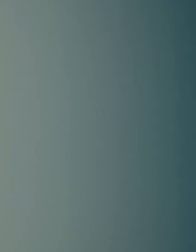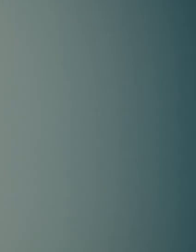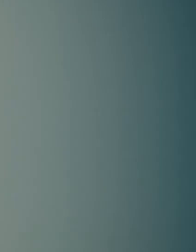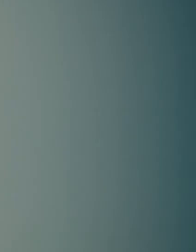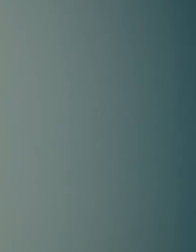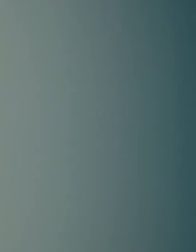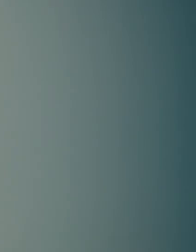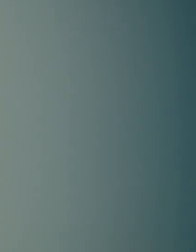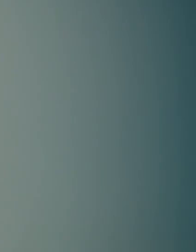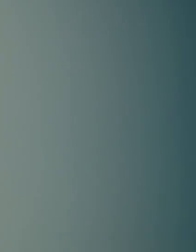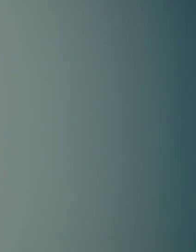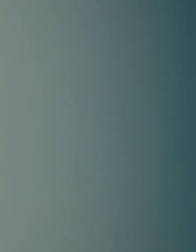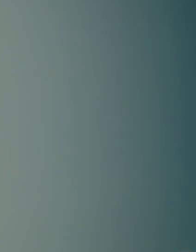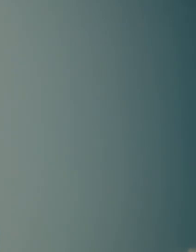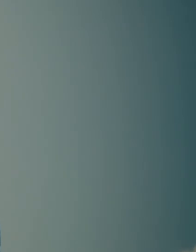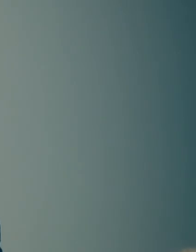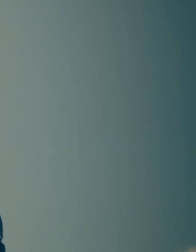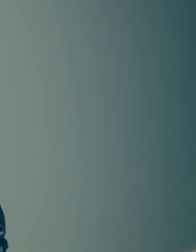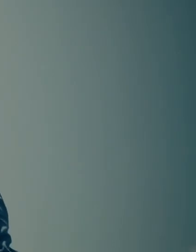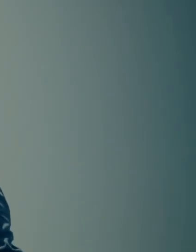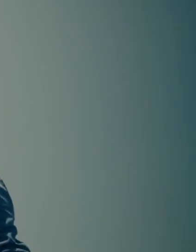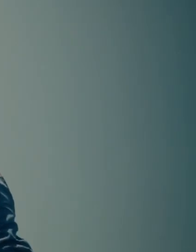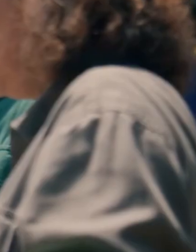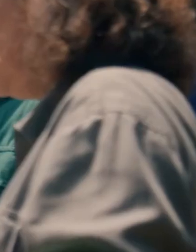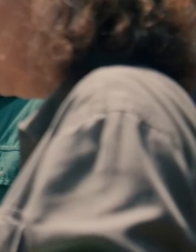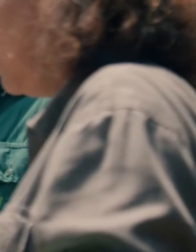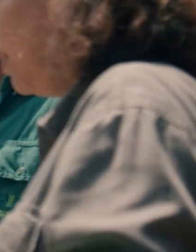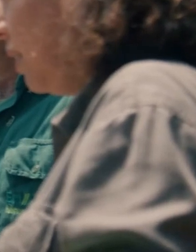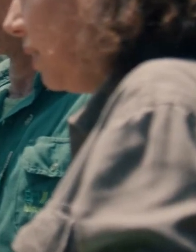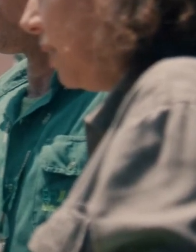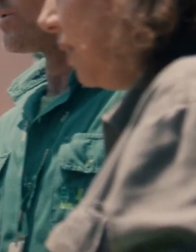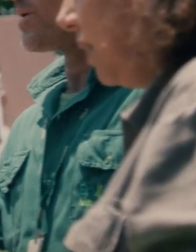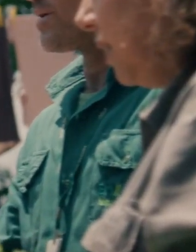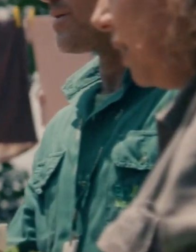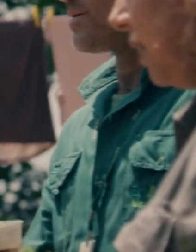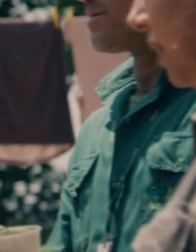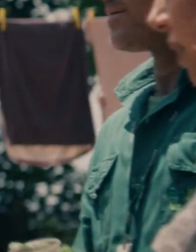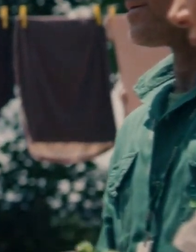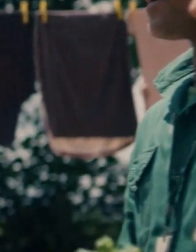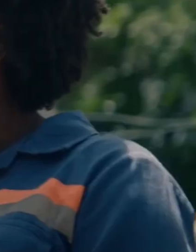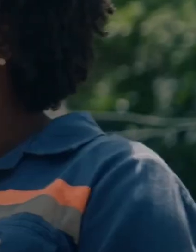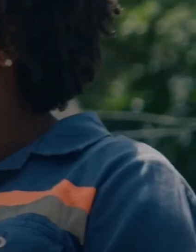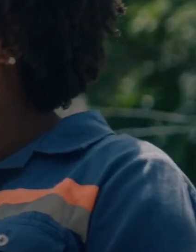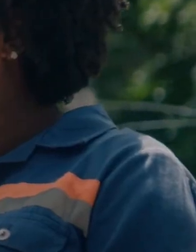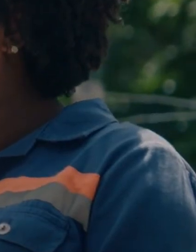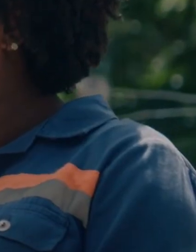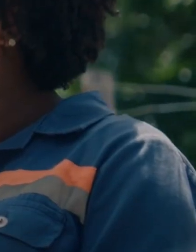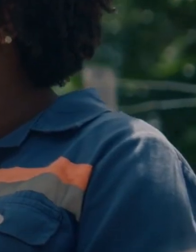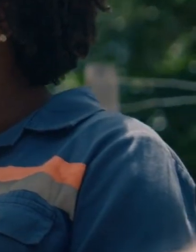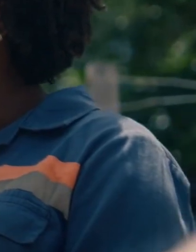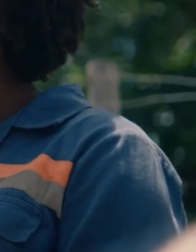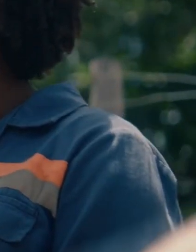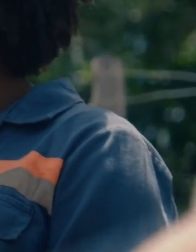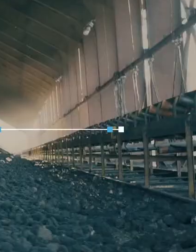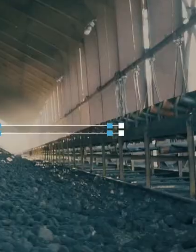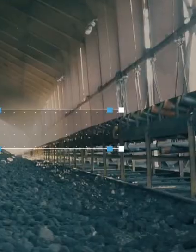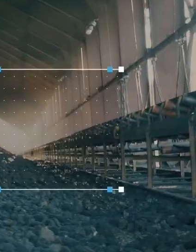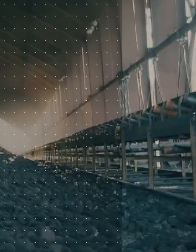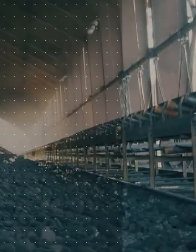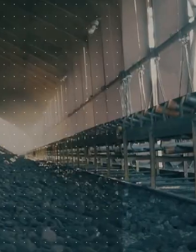futuro. e para a Anglo-América a mineração existe para melhorar a vida das pessoas em todos os sentidos.